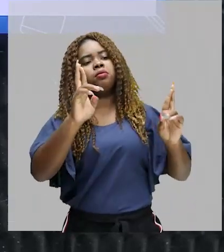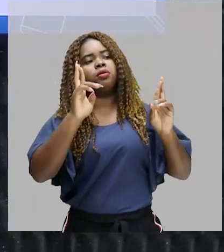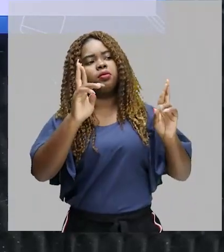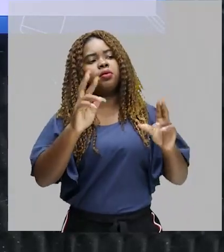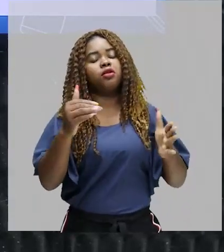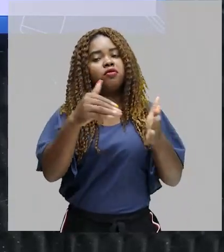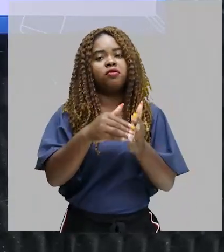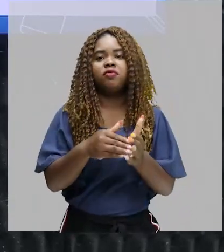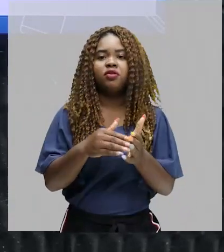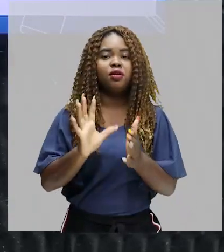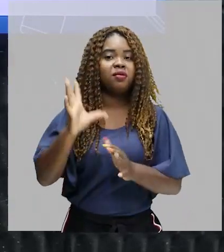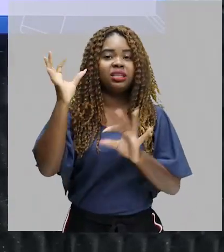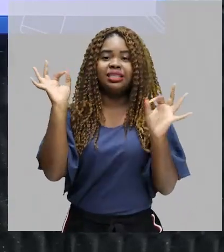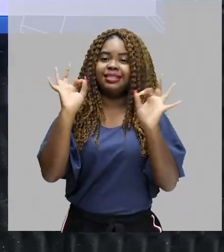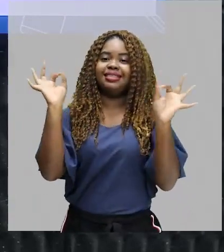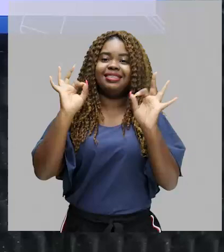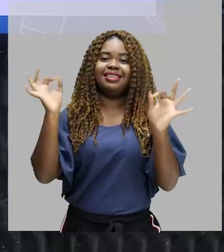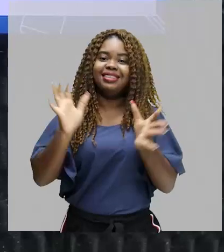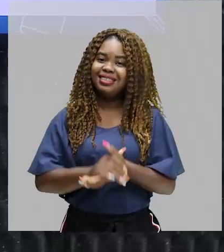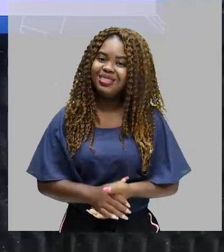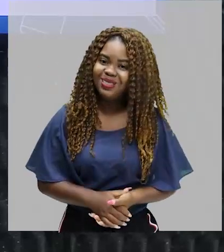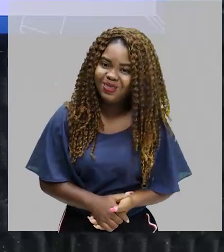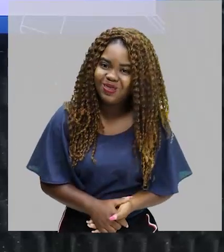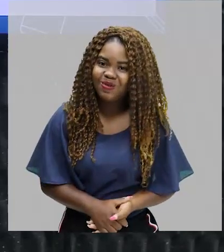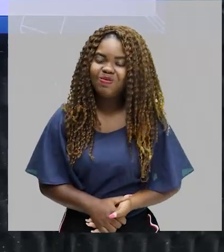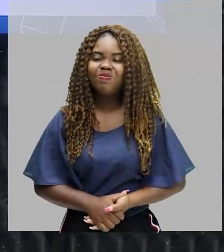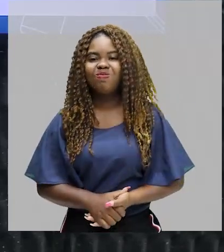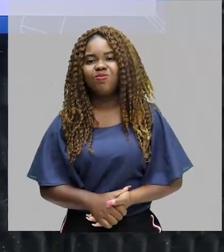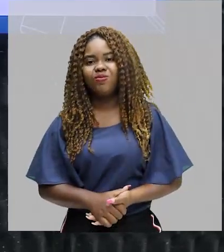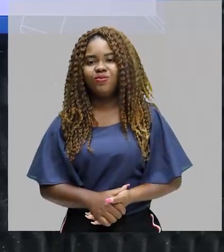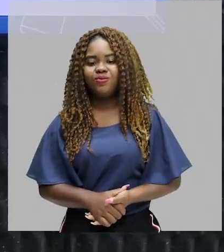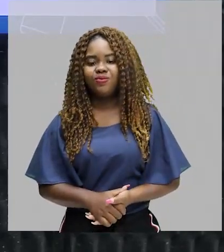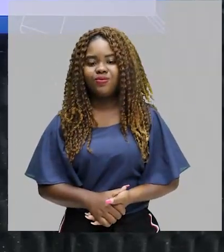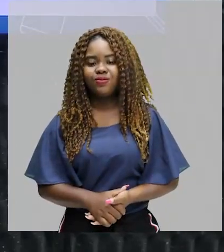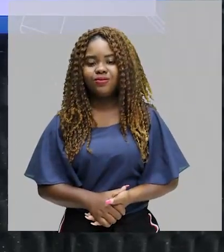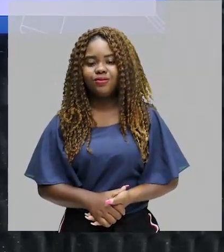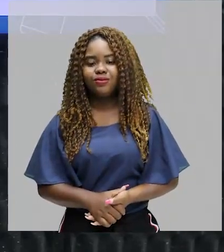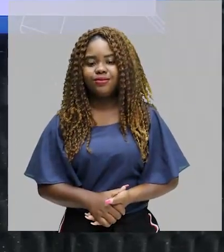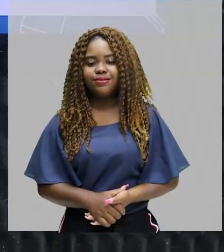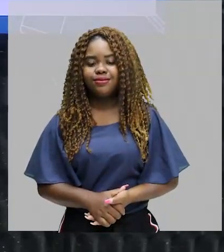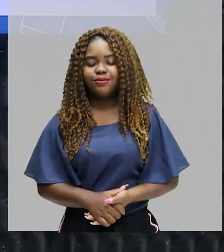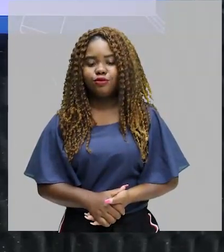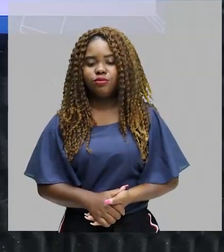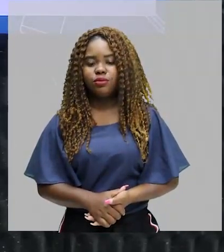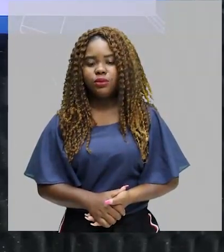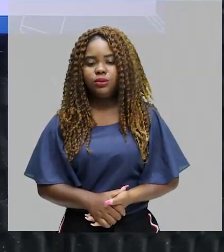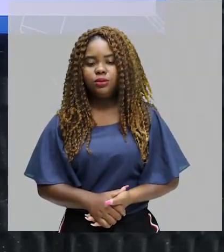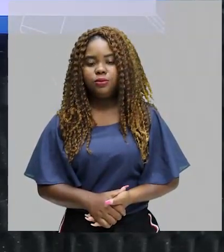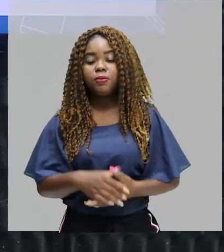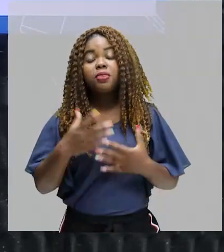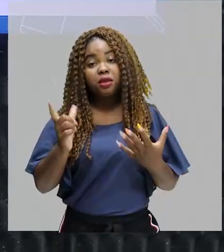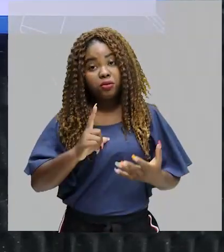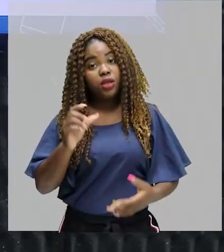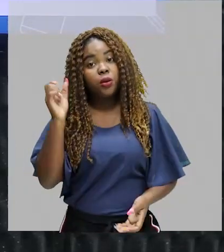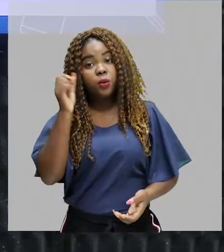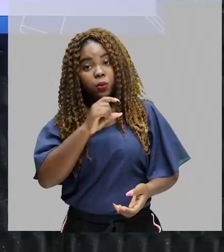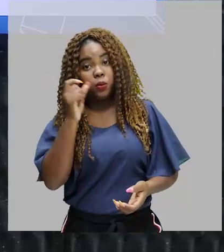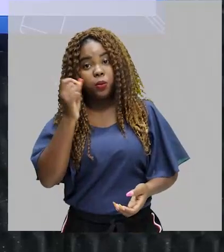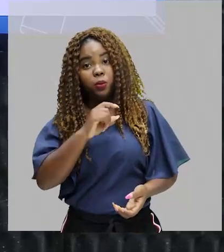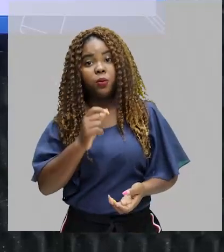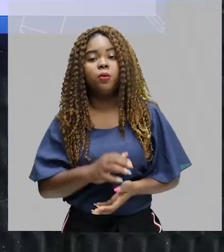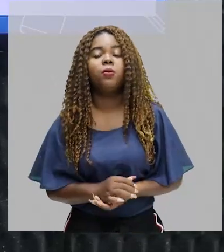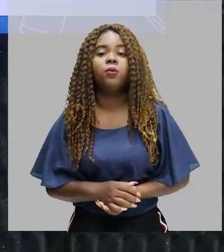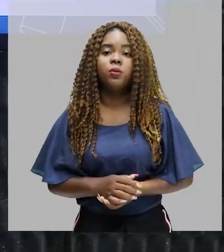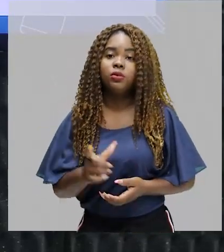imagina que o texto vai terminar de uma forma e ele termina de outra. E é justamente aí que se dá o humor. As tirinhas geralmente